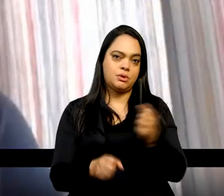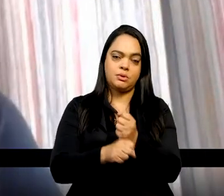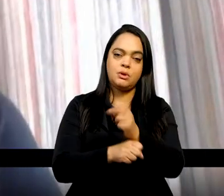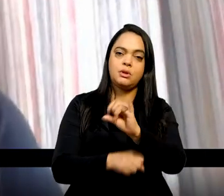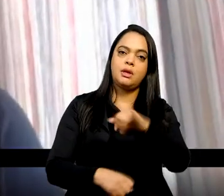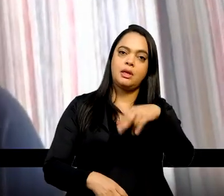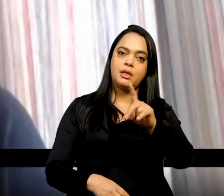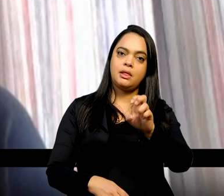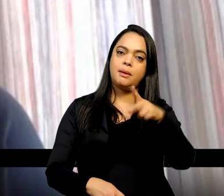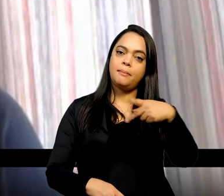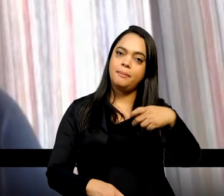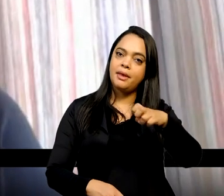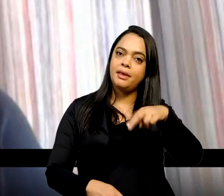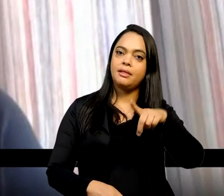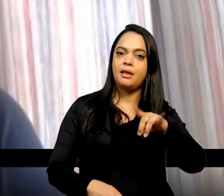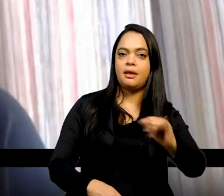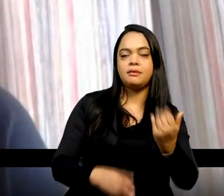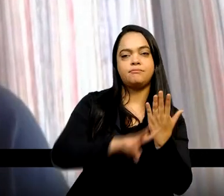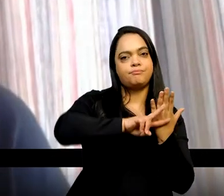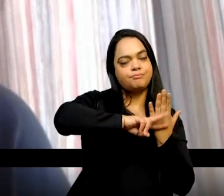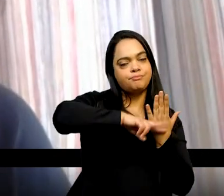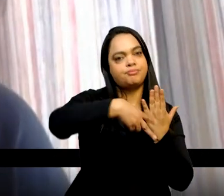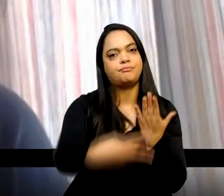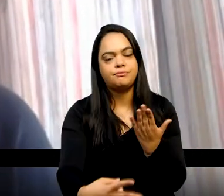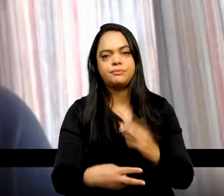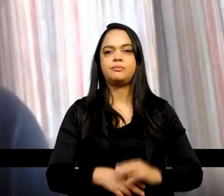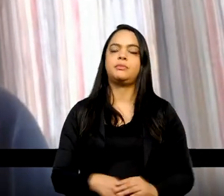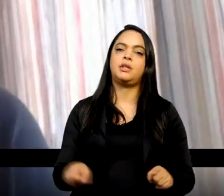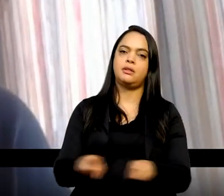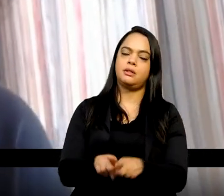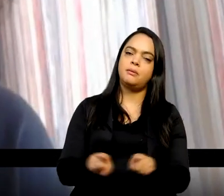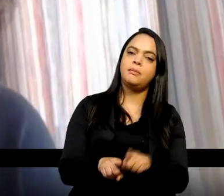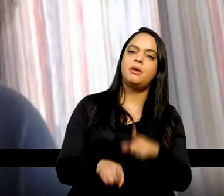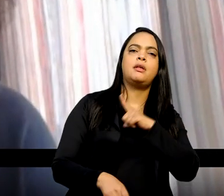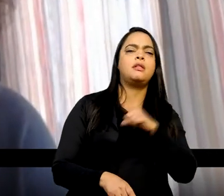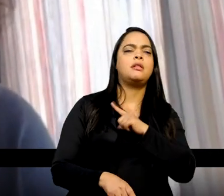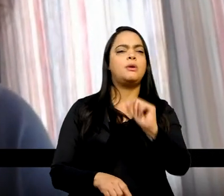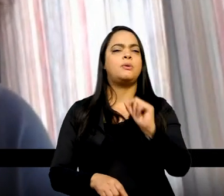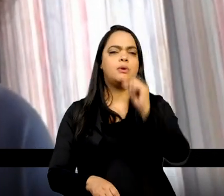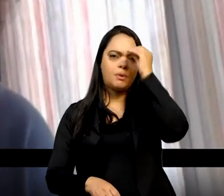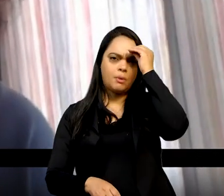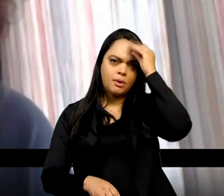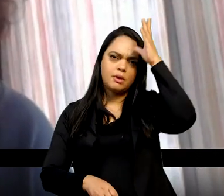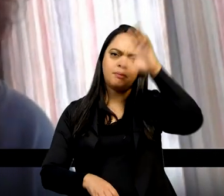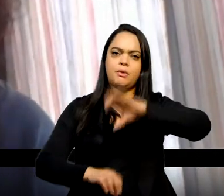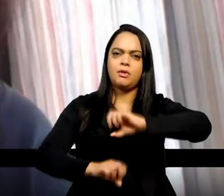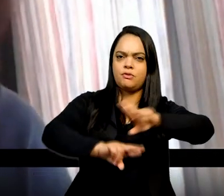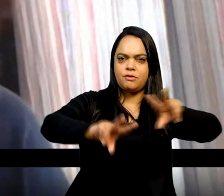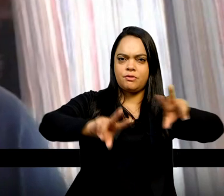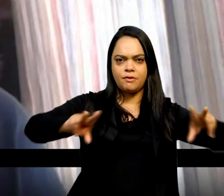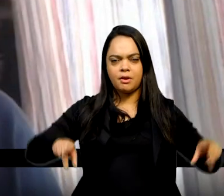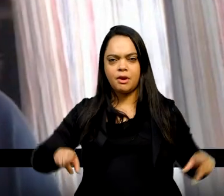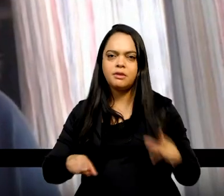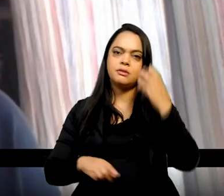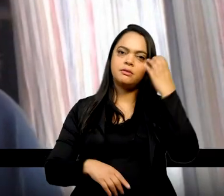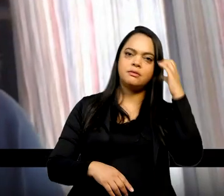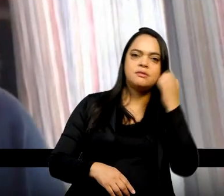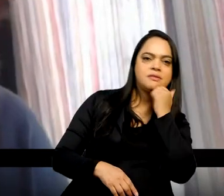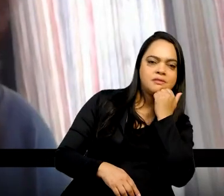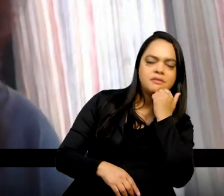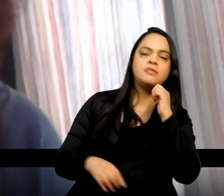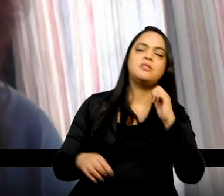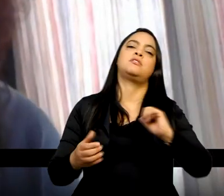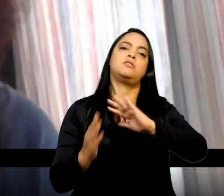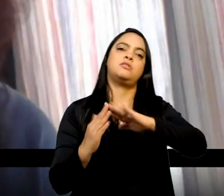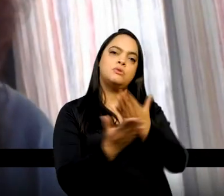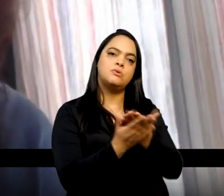desdobramentos. Analisados, então, por campos distintos do conhecimento, científicos e escolares, na arte, na